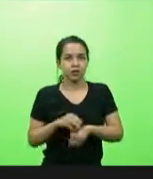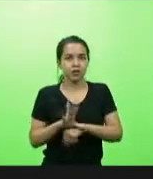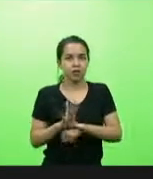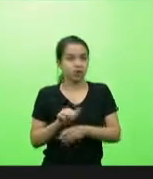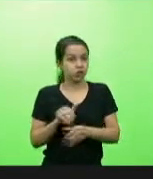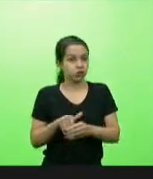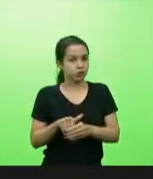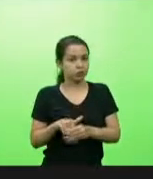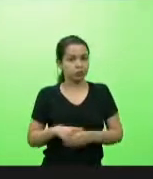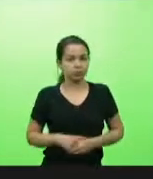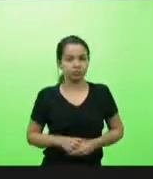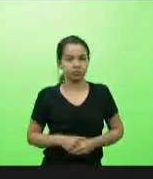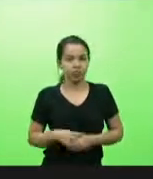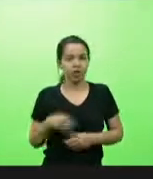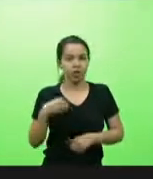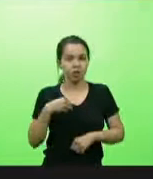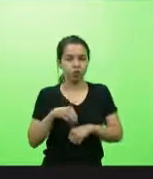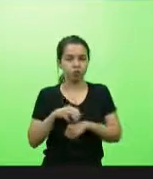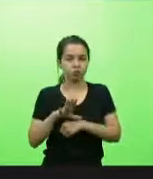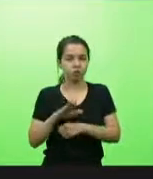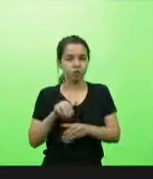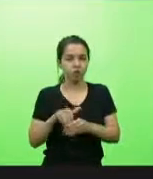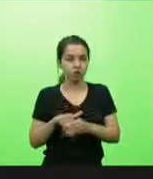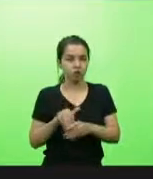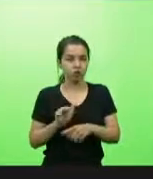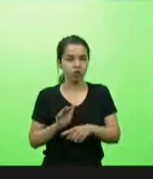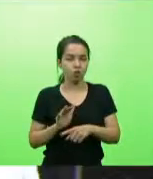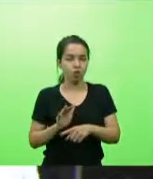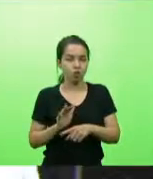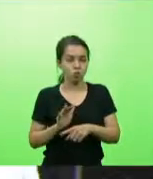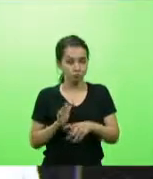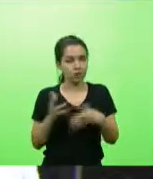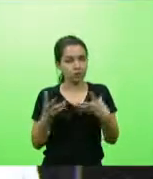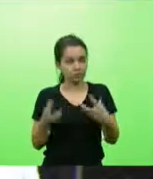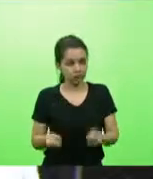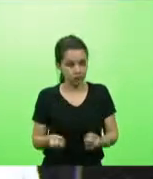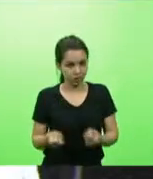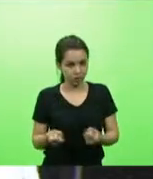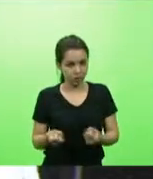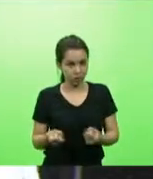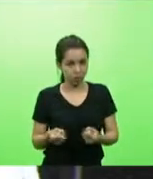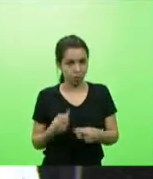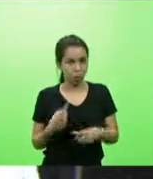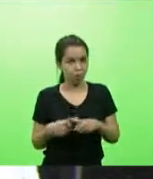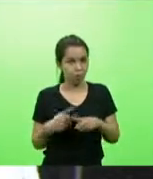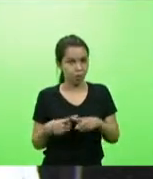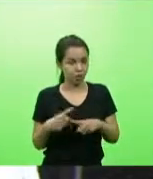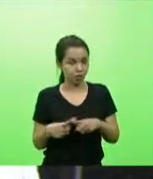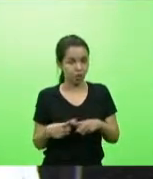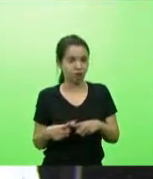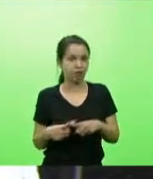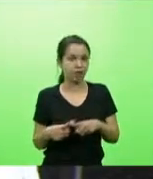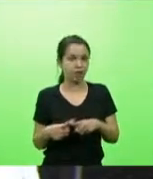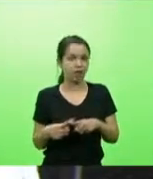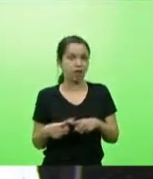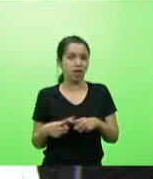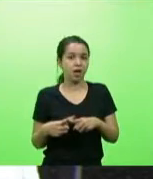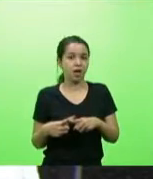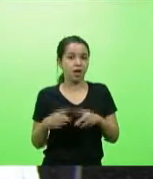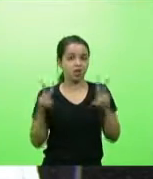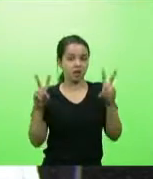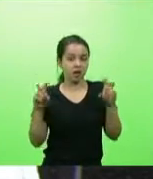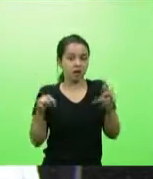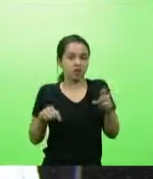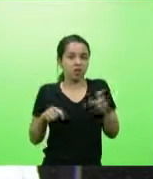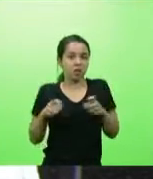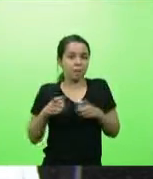Eu vou encaminhar o meu voto favorável, presidente, porque a questão aqui não é nem o medicamento. Você vê